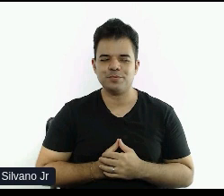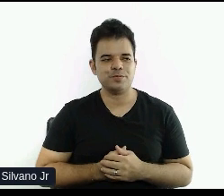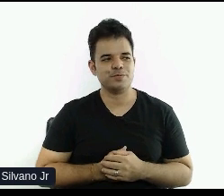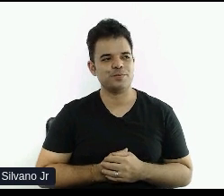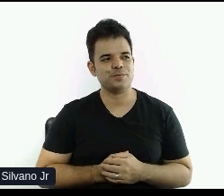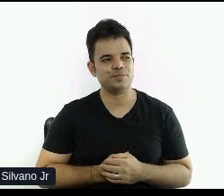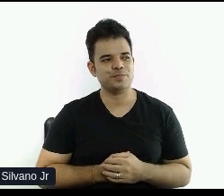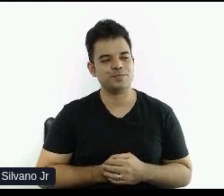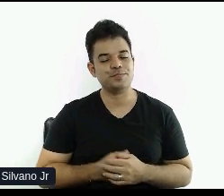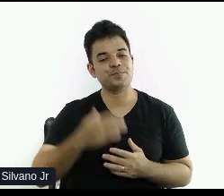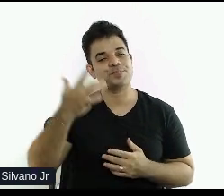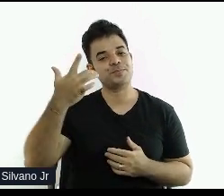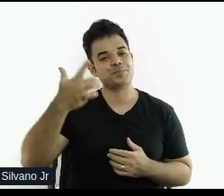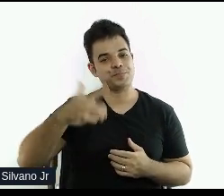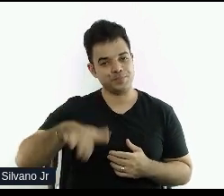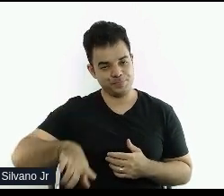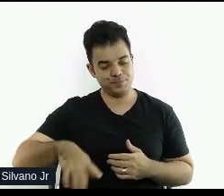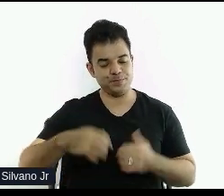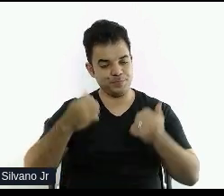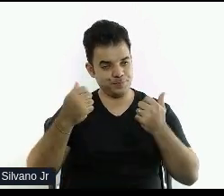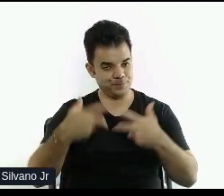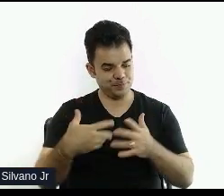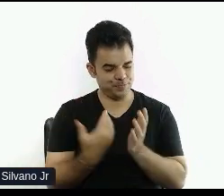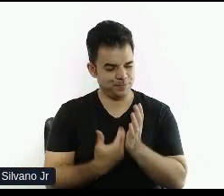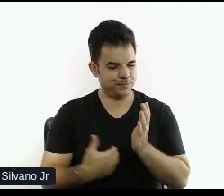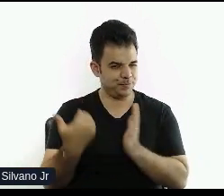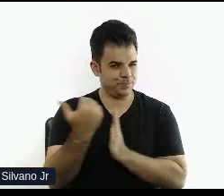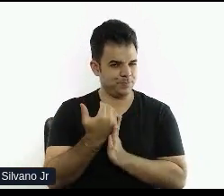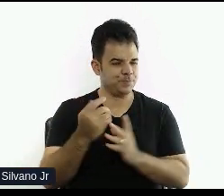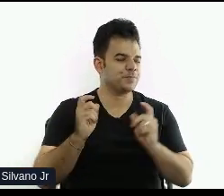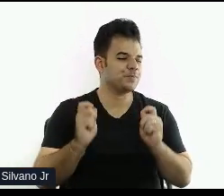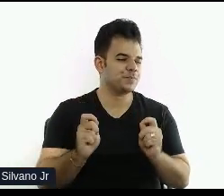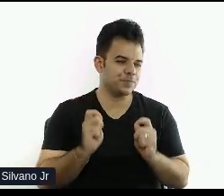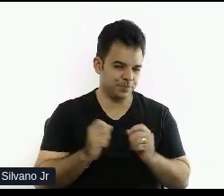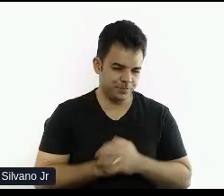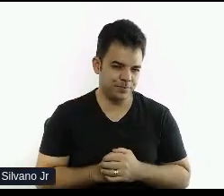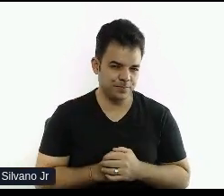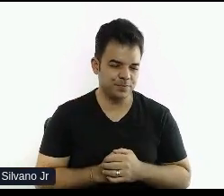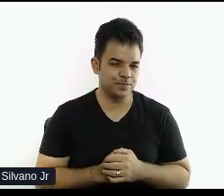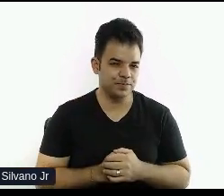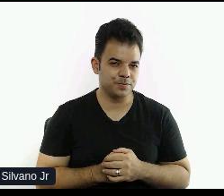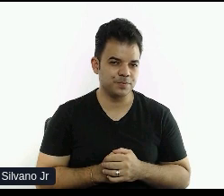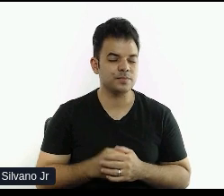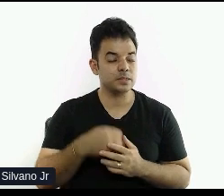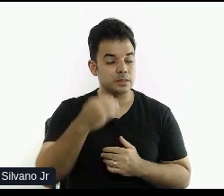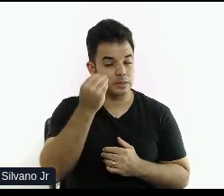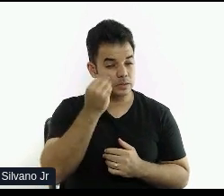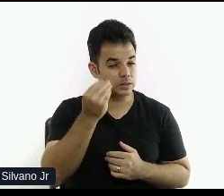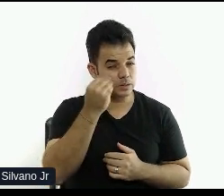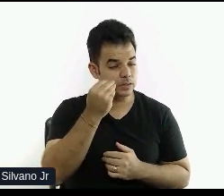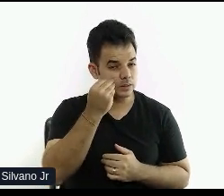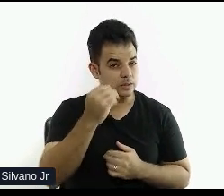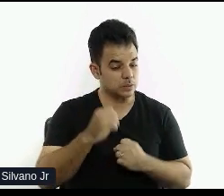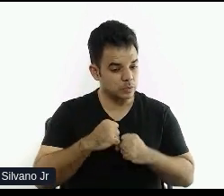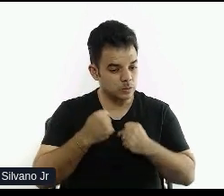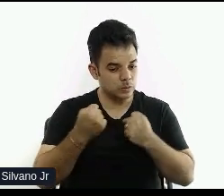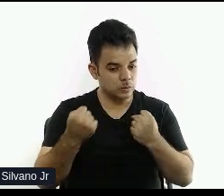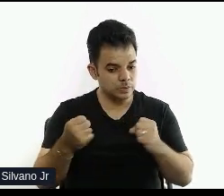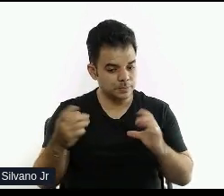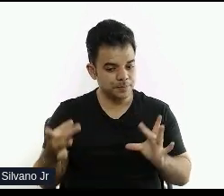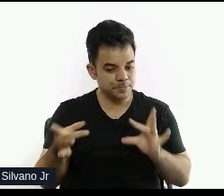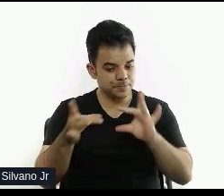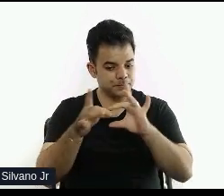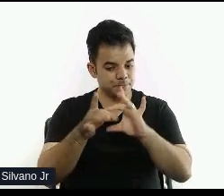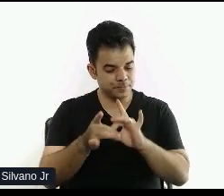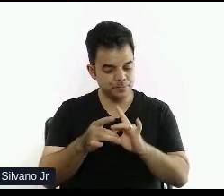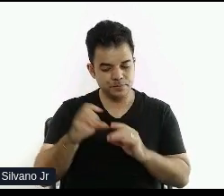E aí, eu trago aqui um pontinho, né? Do que que a gente... Eu tento sempre cruzar um pouquinho, né? Do que que o SEO